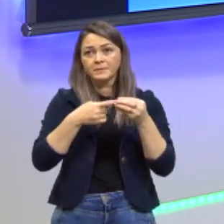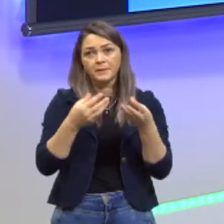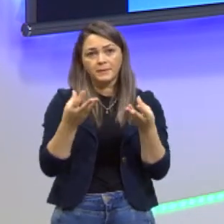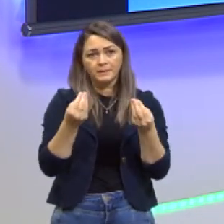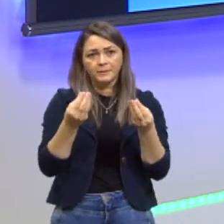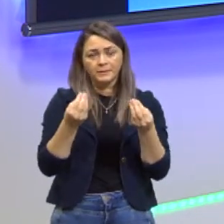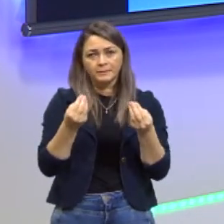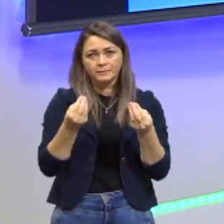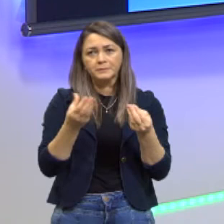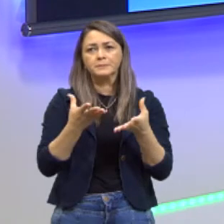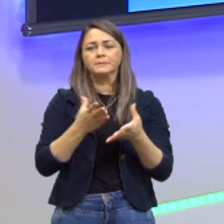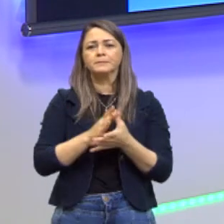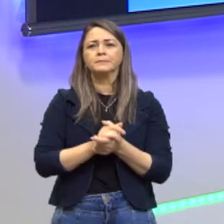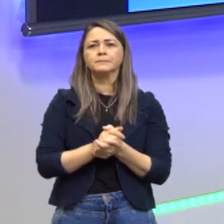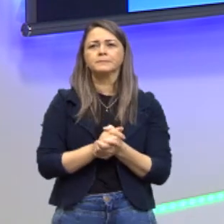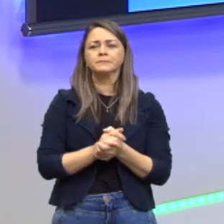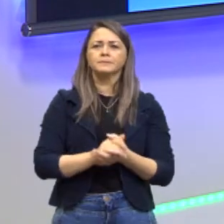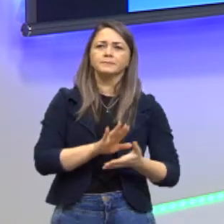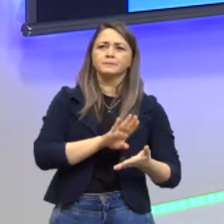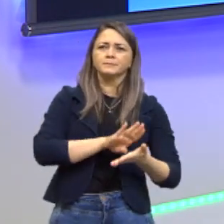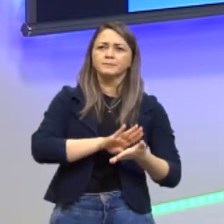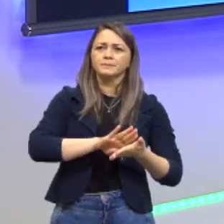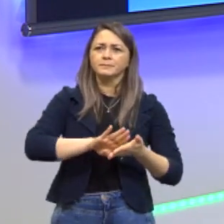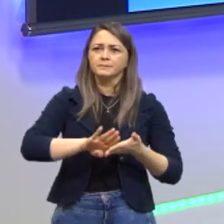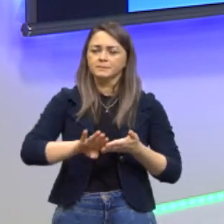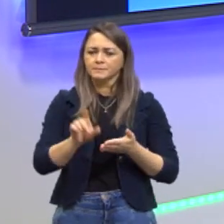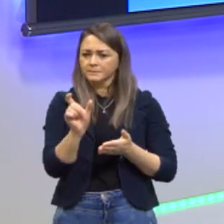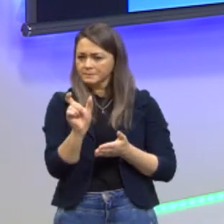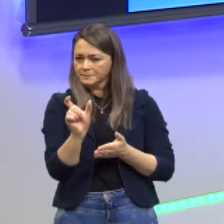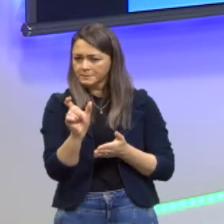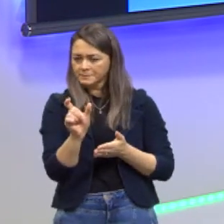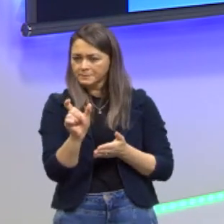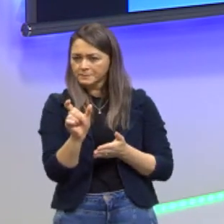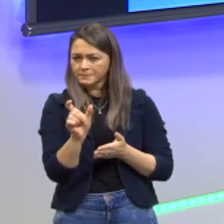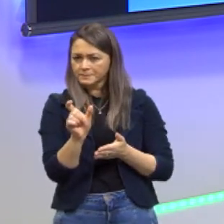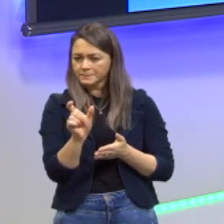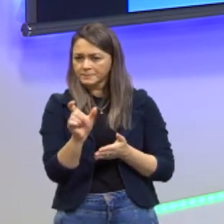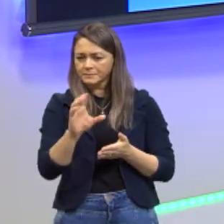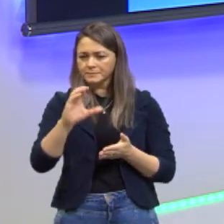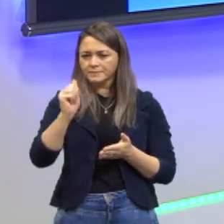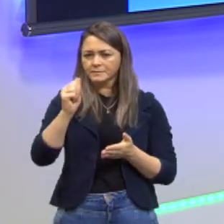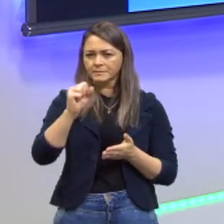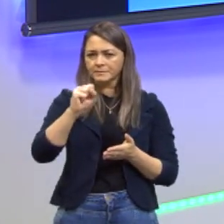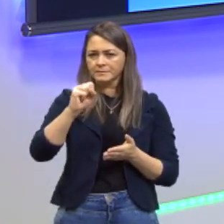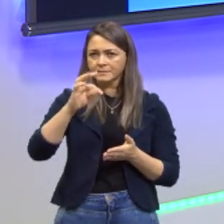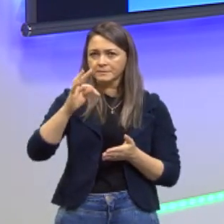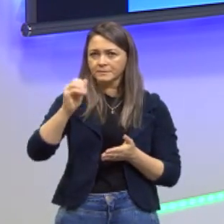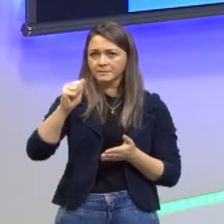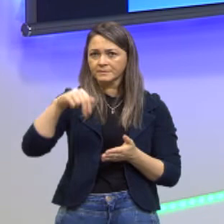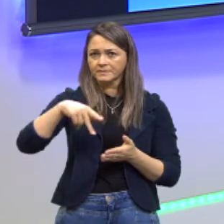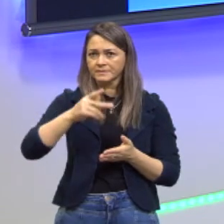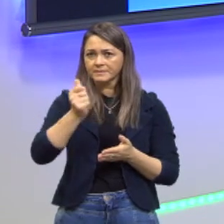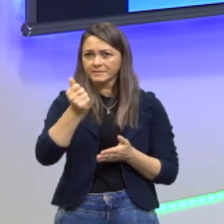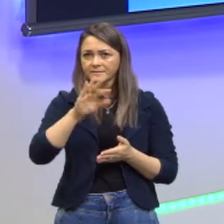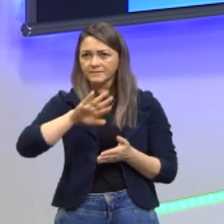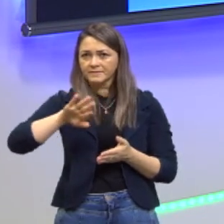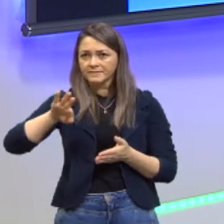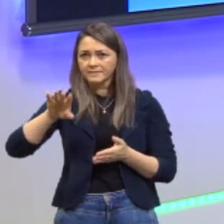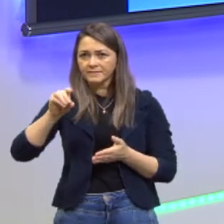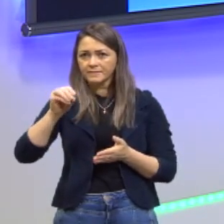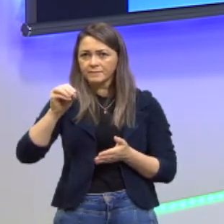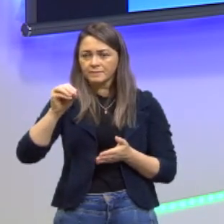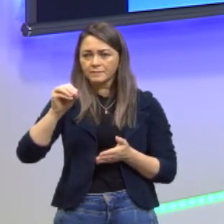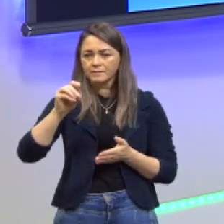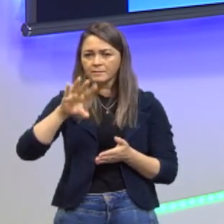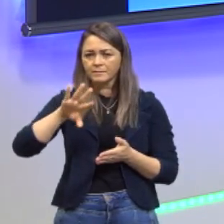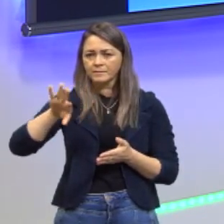né? Então, eles tiraram esse trecho da castanha do Pará, introduziram na soja. Depois